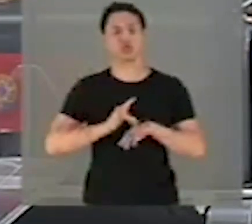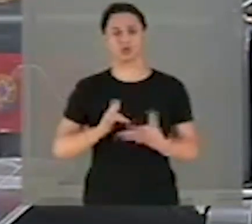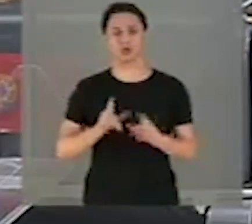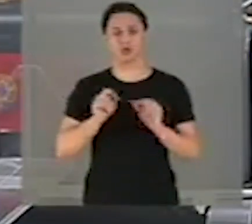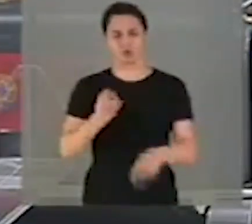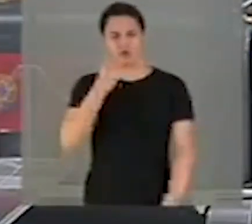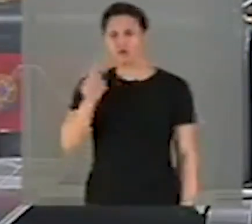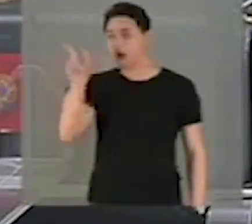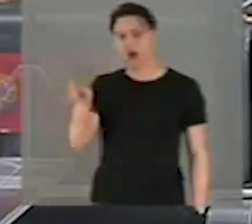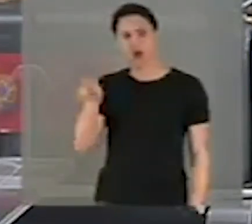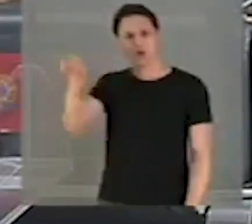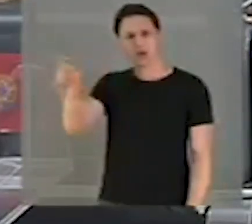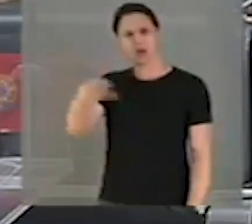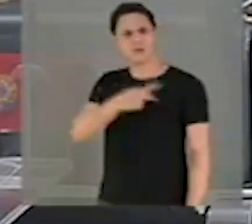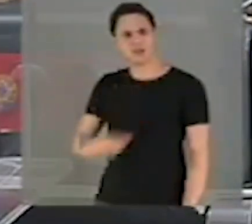genocídio.